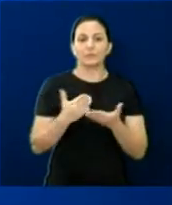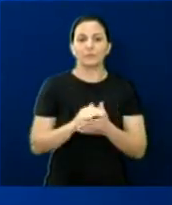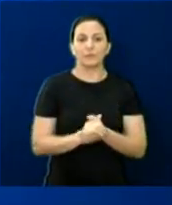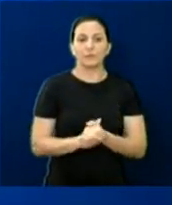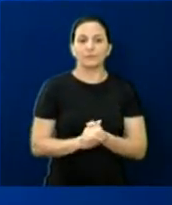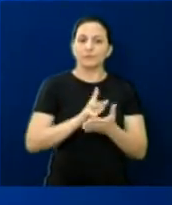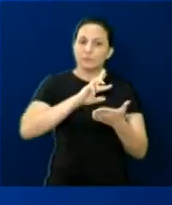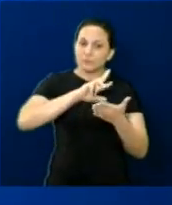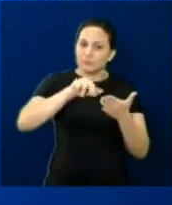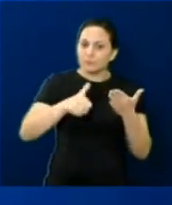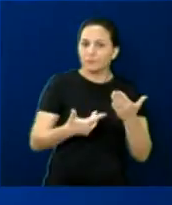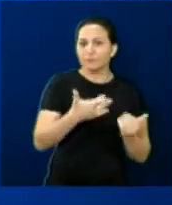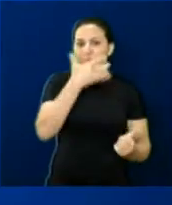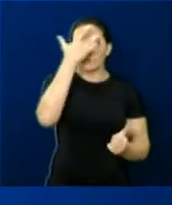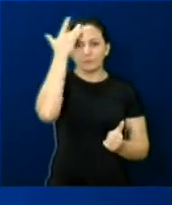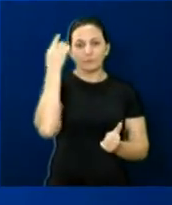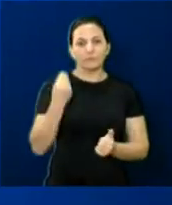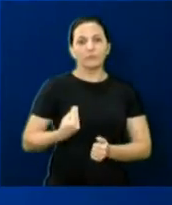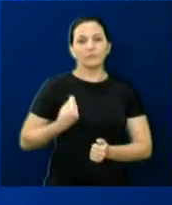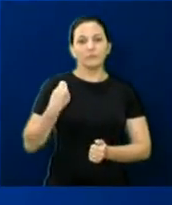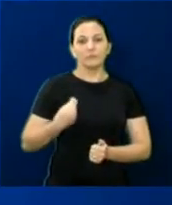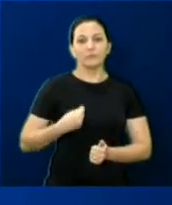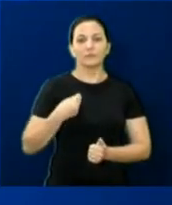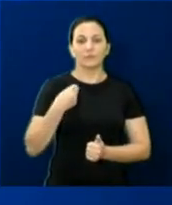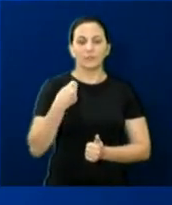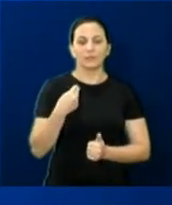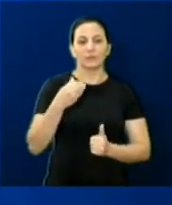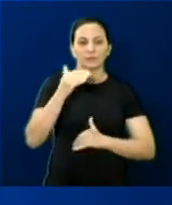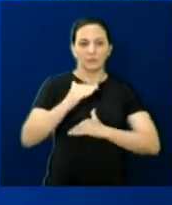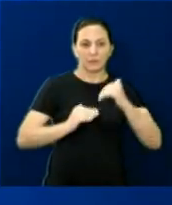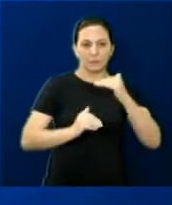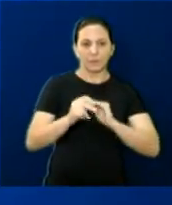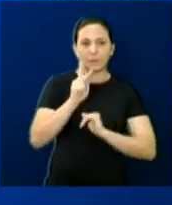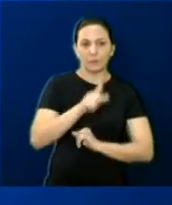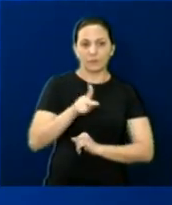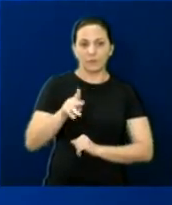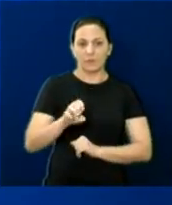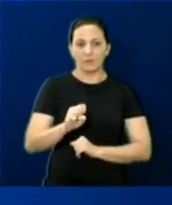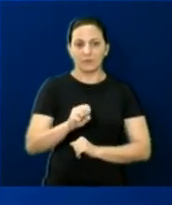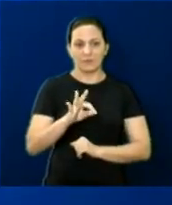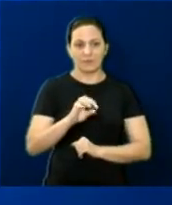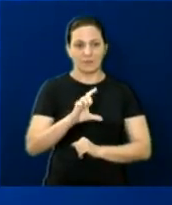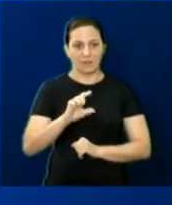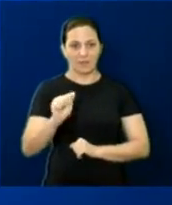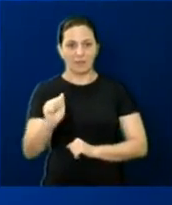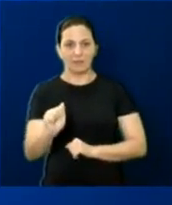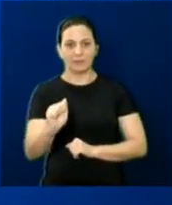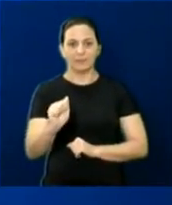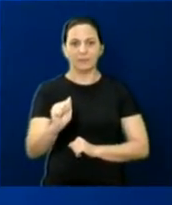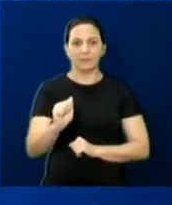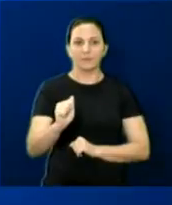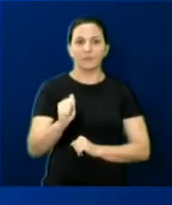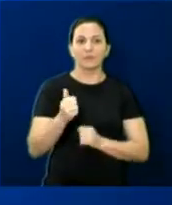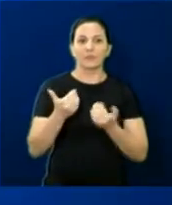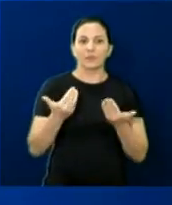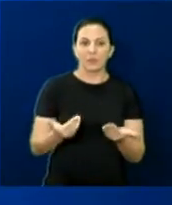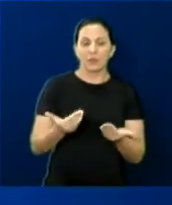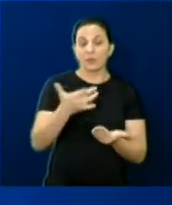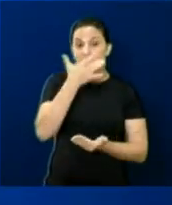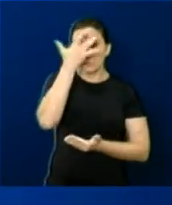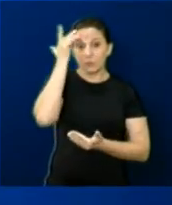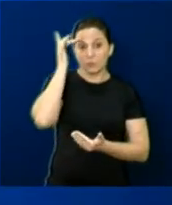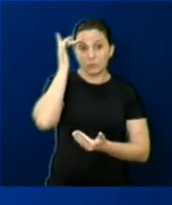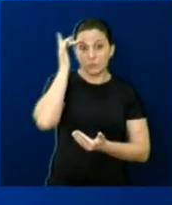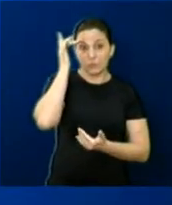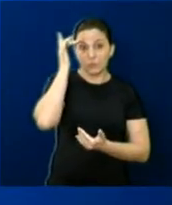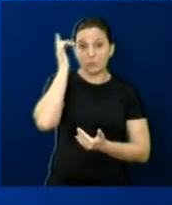diversas pessoas participaram da atividade com a professora Estela. Então, todas as pessoas